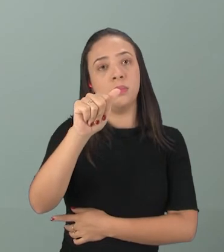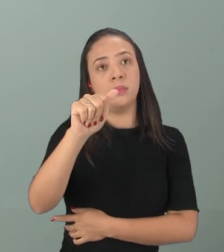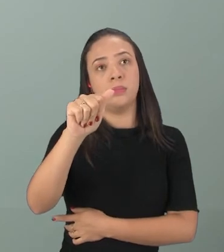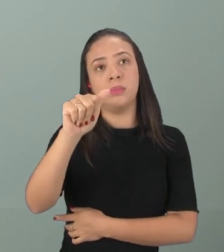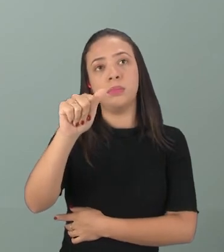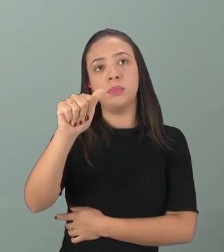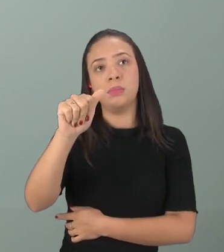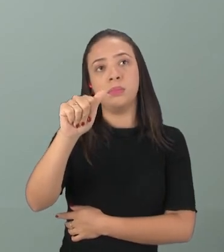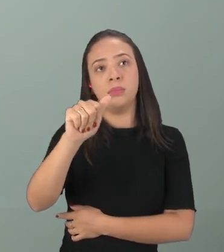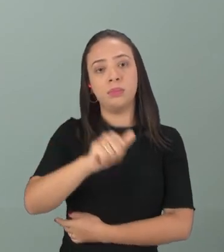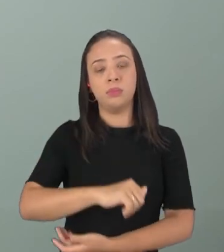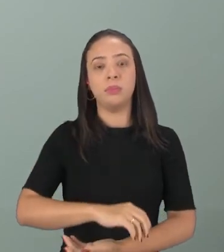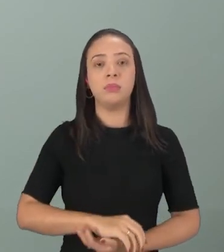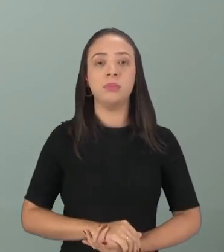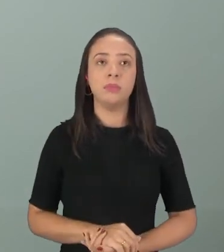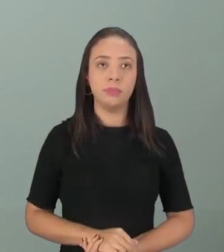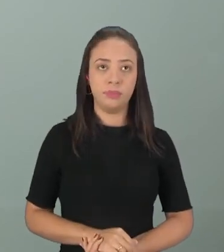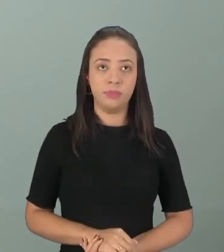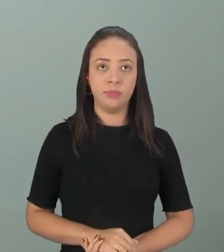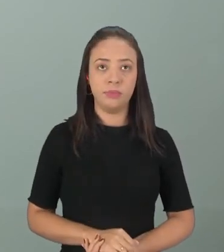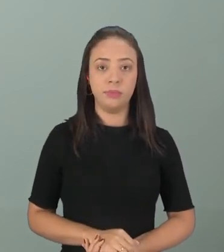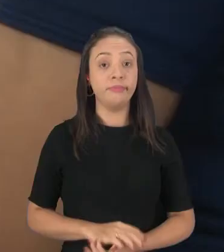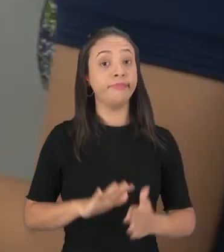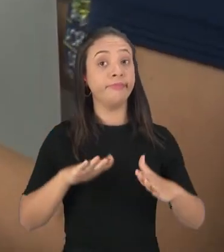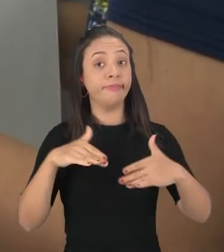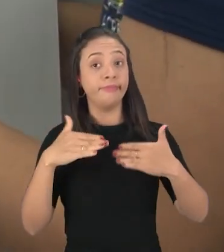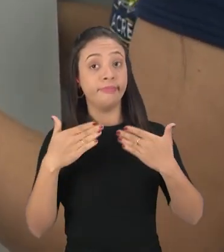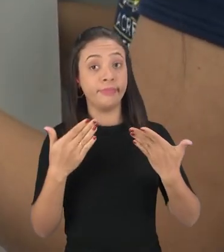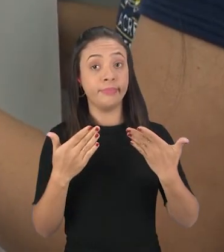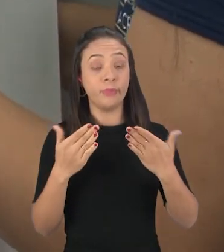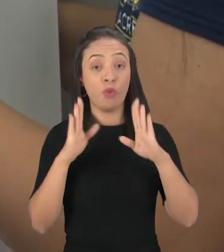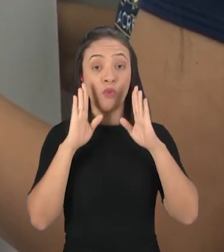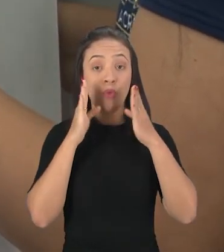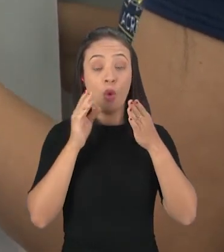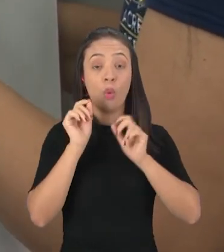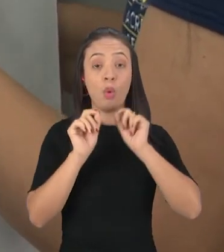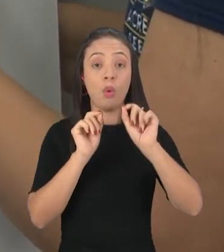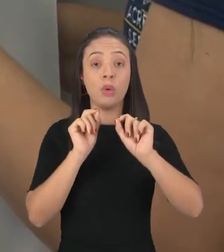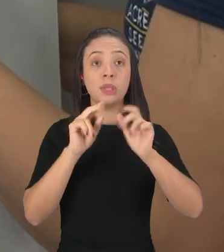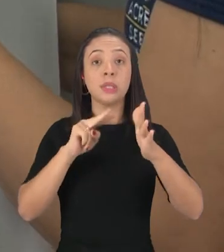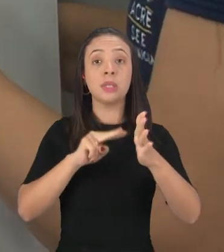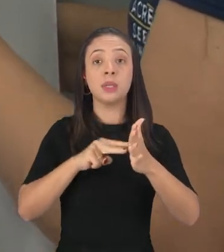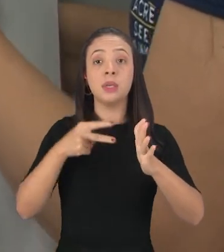Uma mulher. Ou seja, quando ele está se referindo,